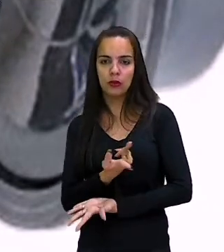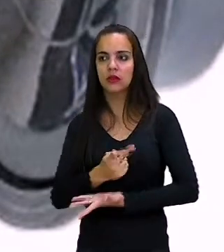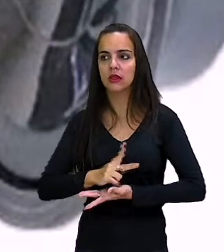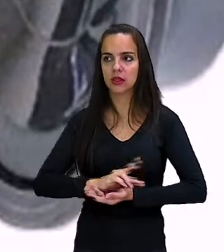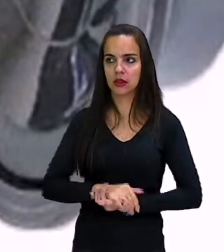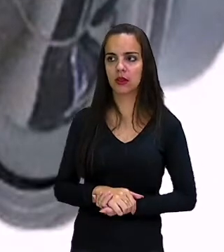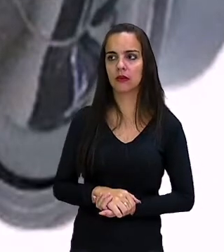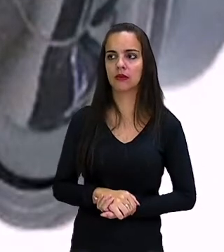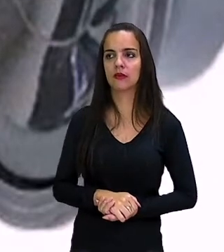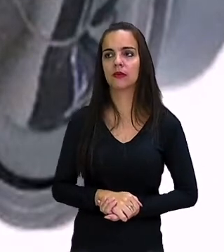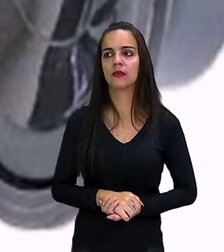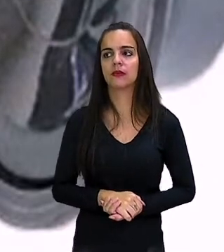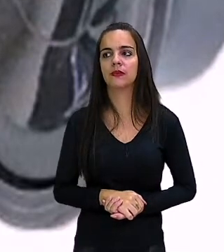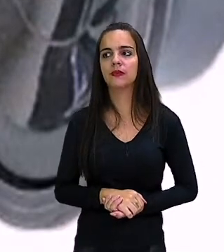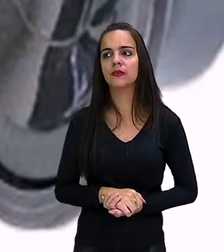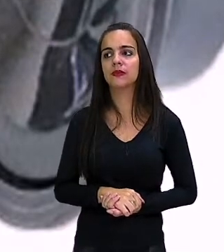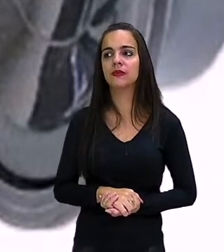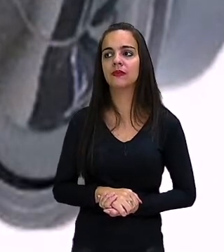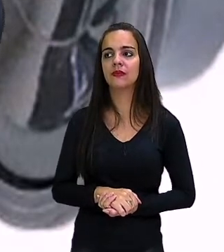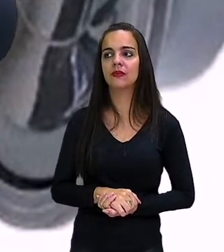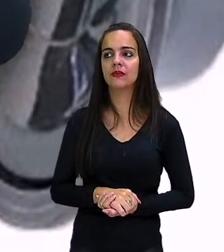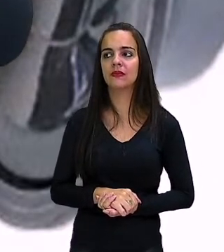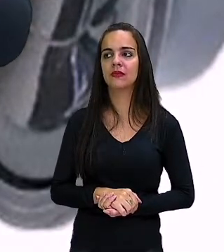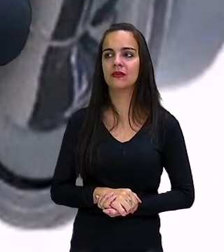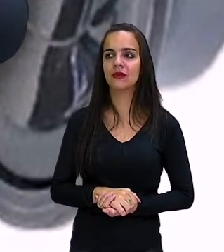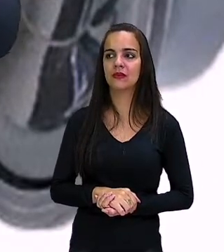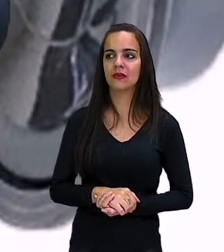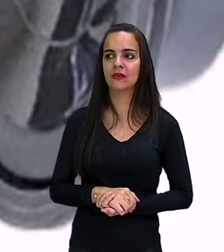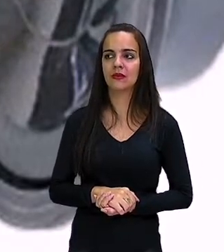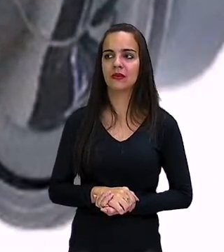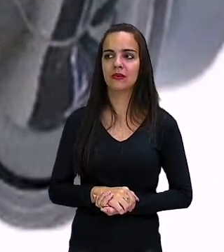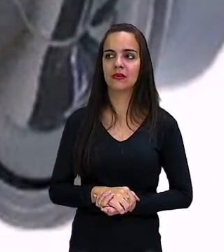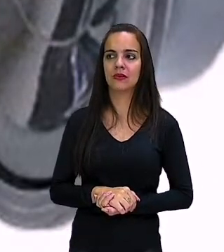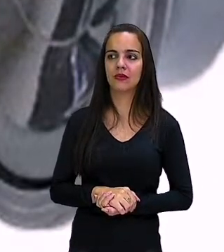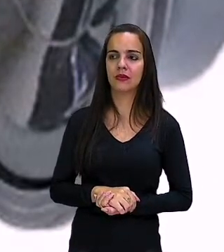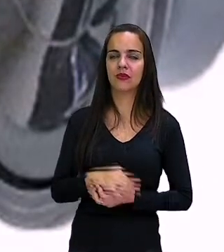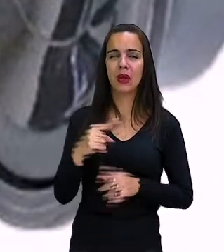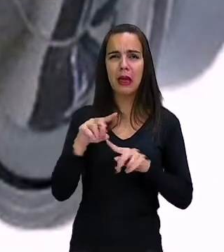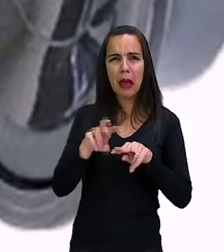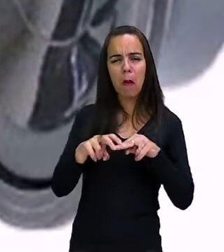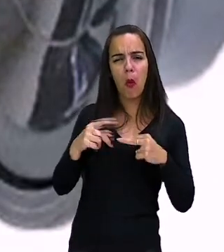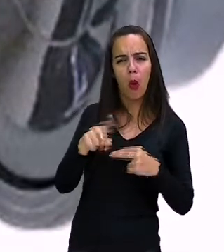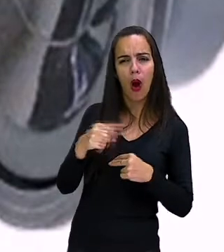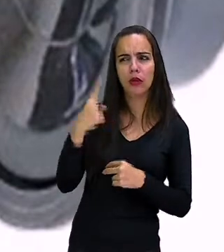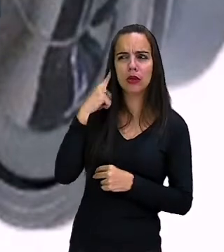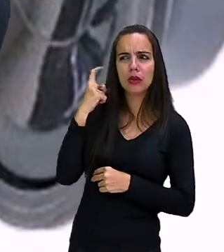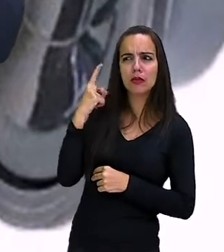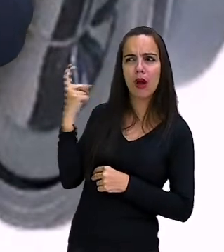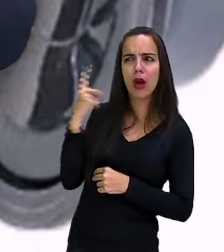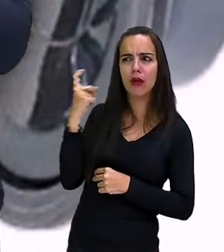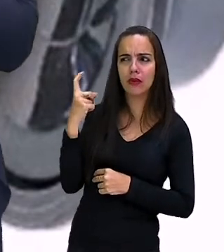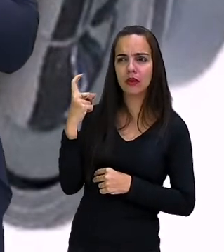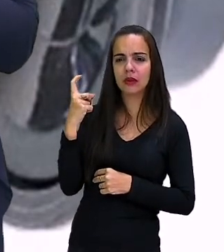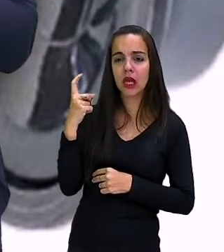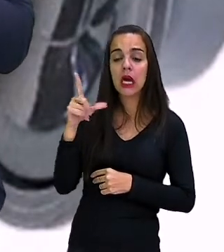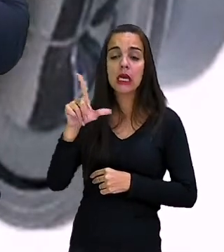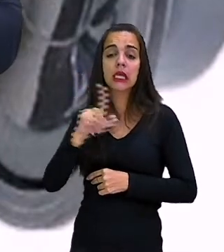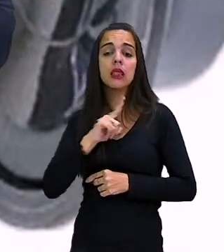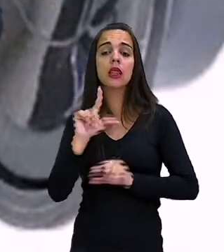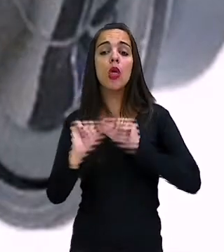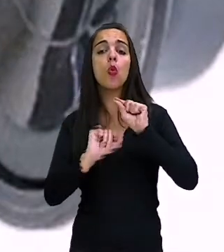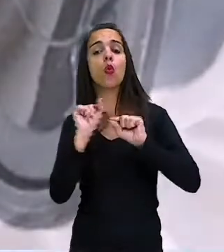distortion of sound. Que seria aí esse zumbido, esse chiado e a distorção de palavras.